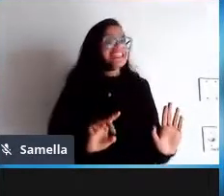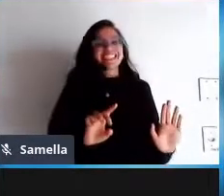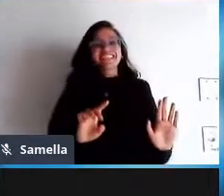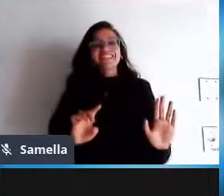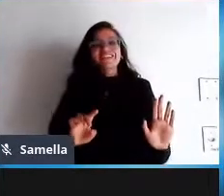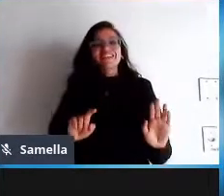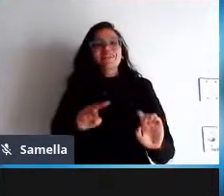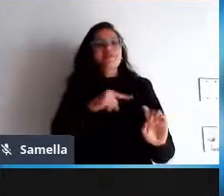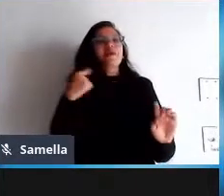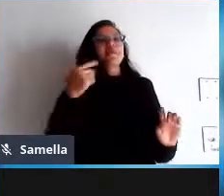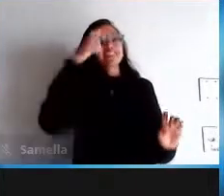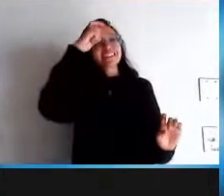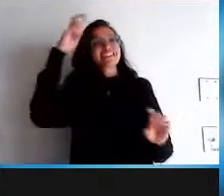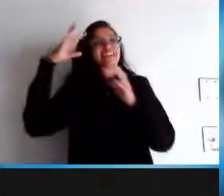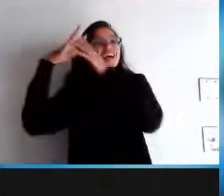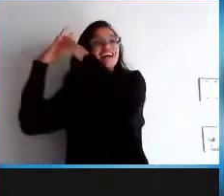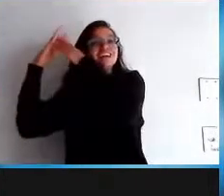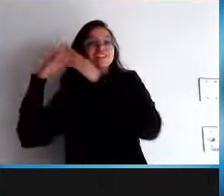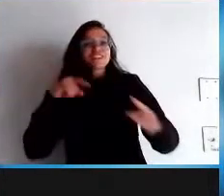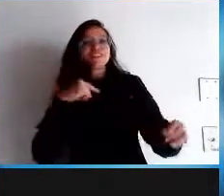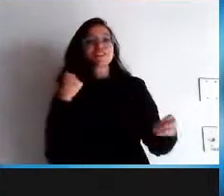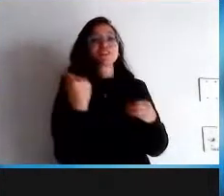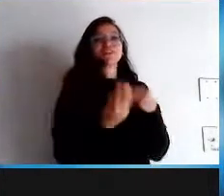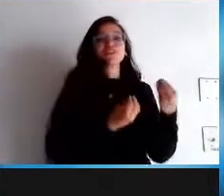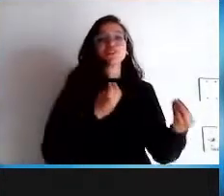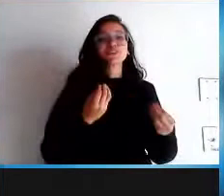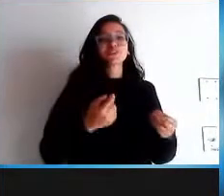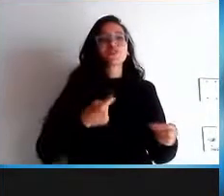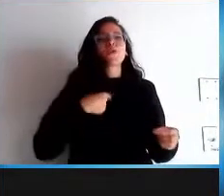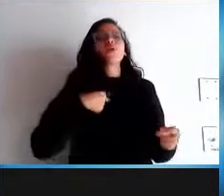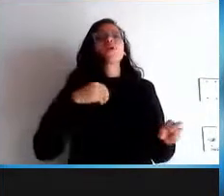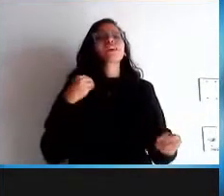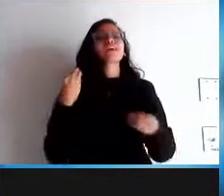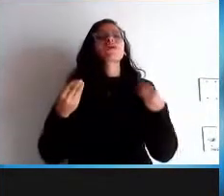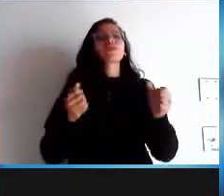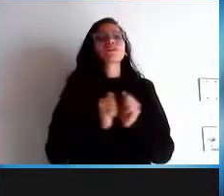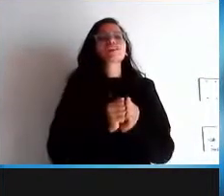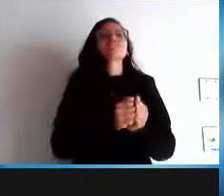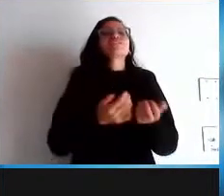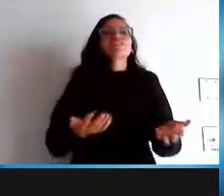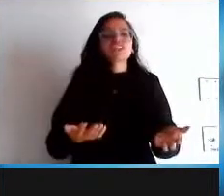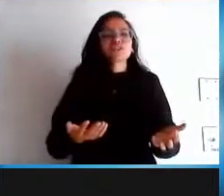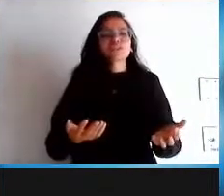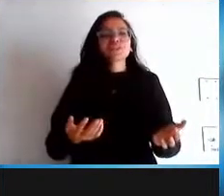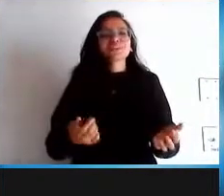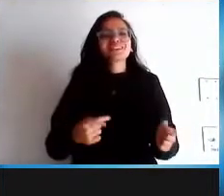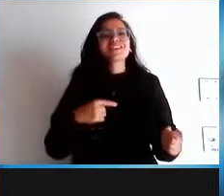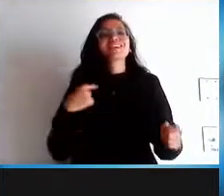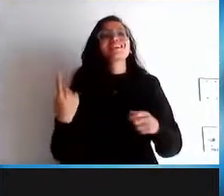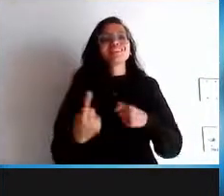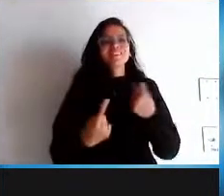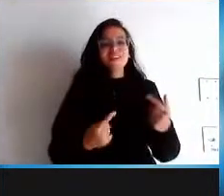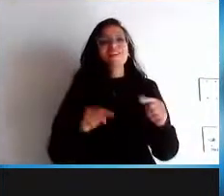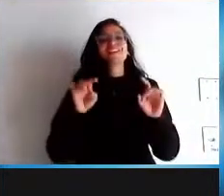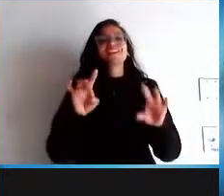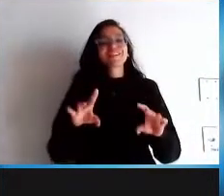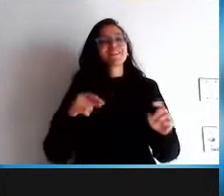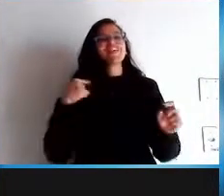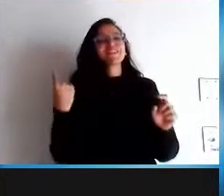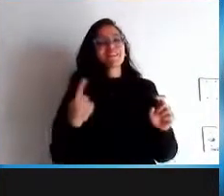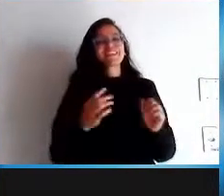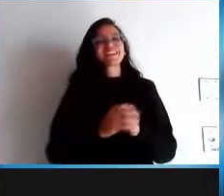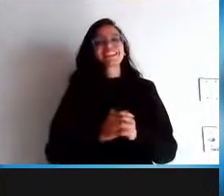que a gente tem nos mecanismos que a gente tem pra mudar as coisas e só se muda as coisas com política só se muda as coisas a partir